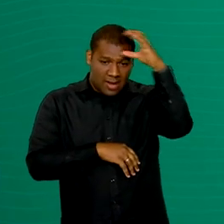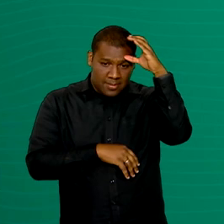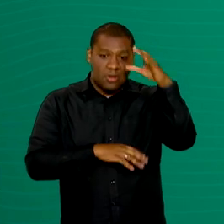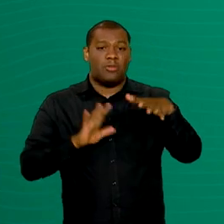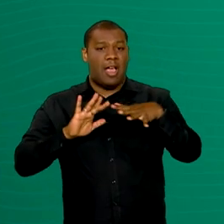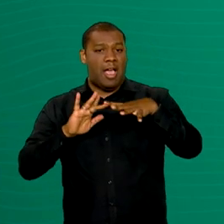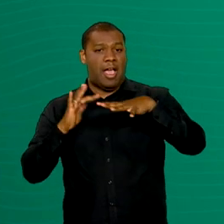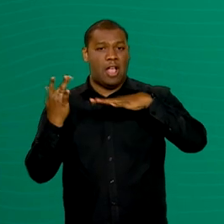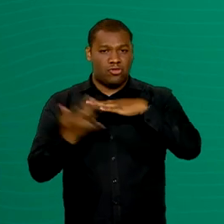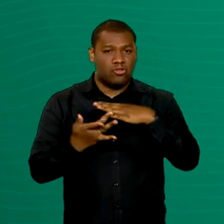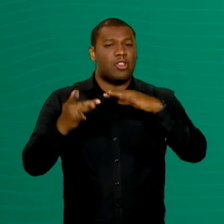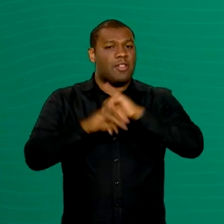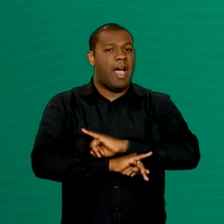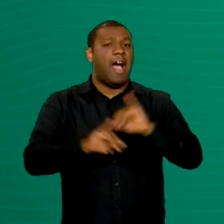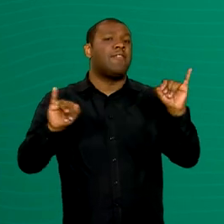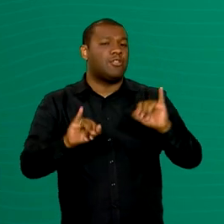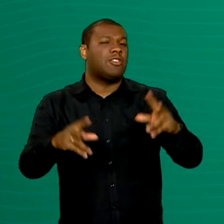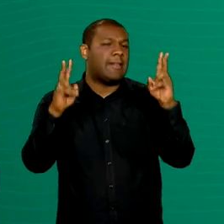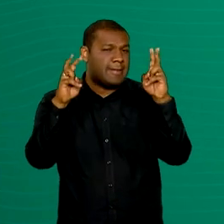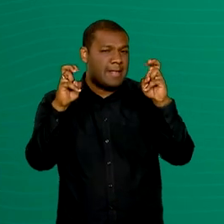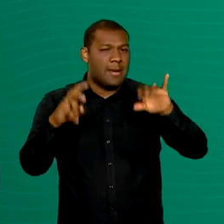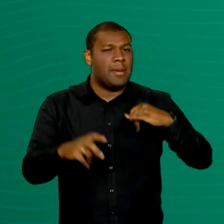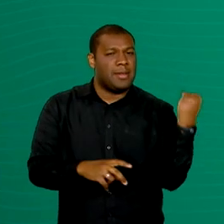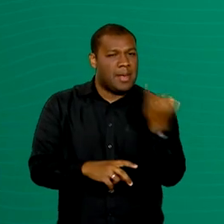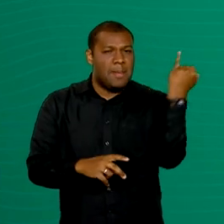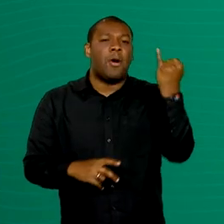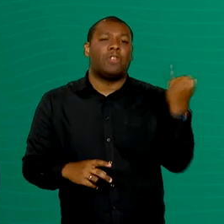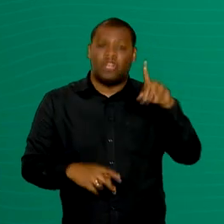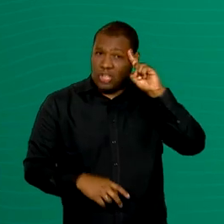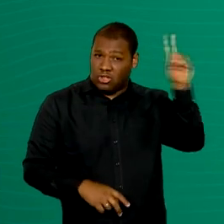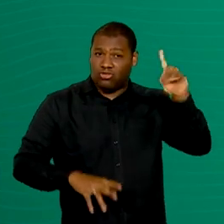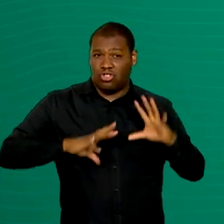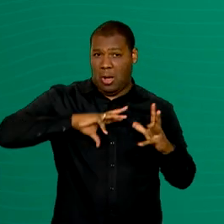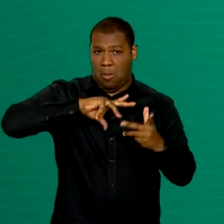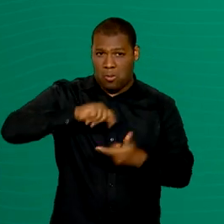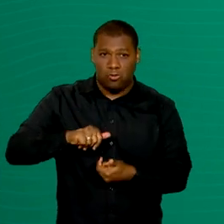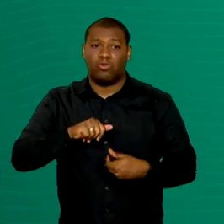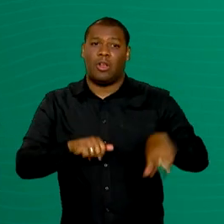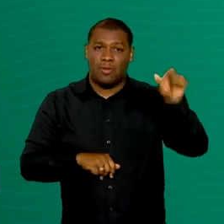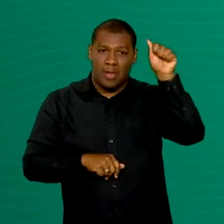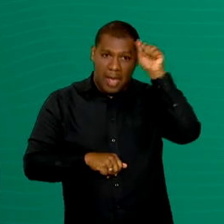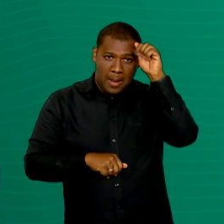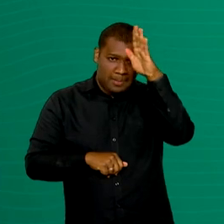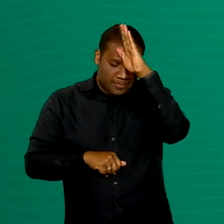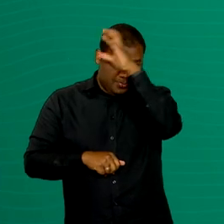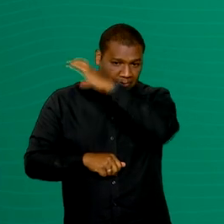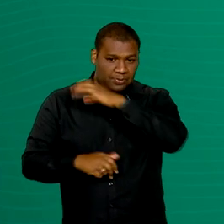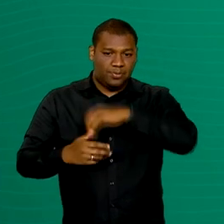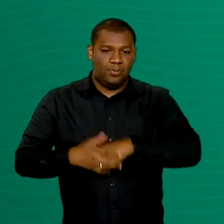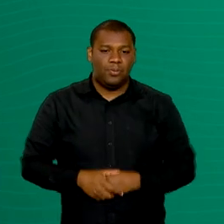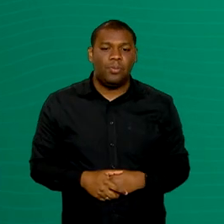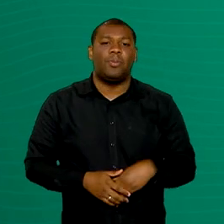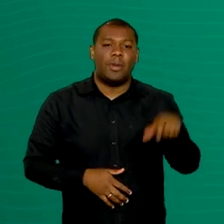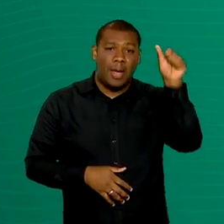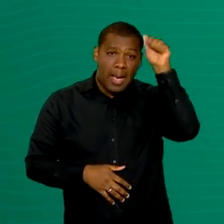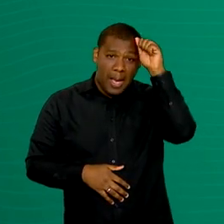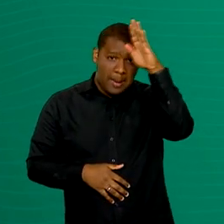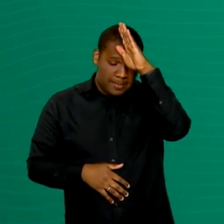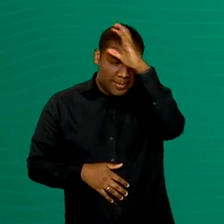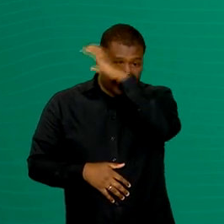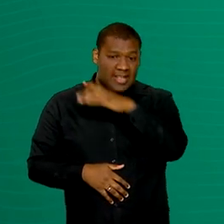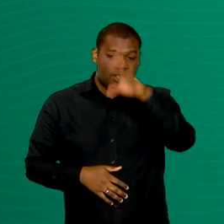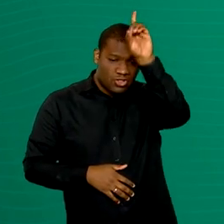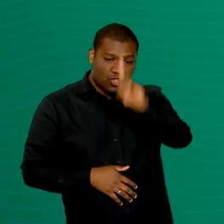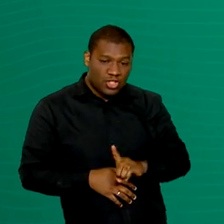social, falou sobre a importância do Dia Mundial da Alfabetização. A alfabetização é mais que um